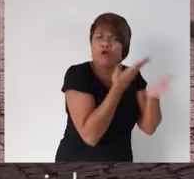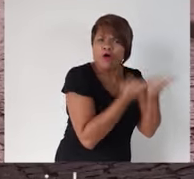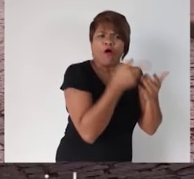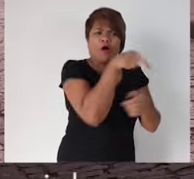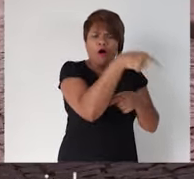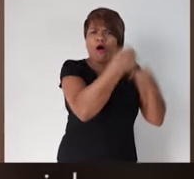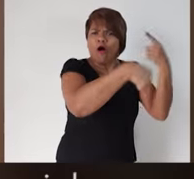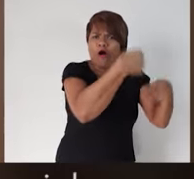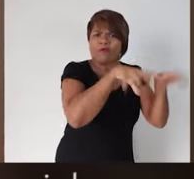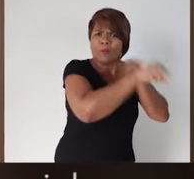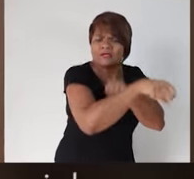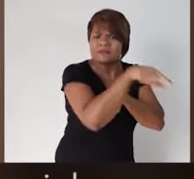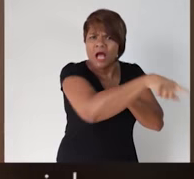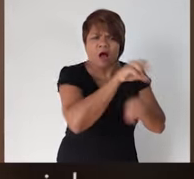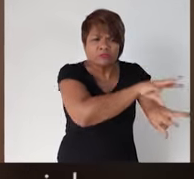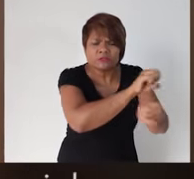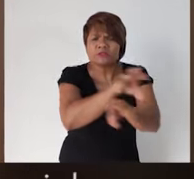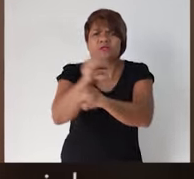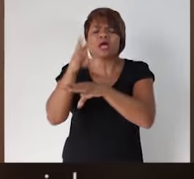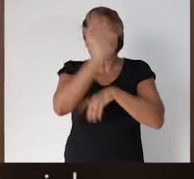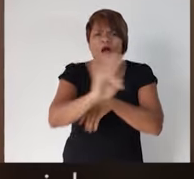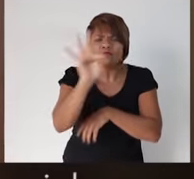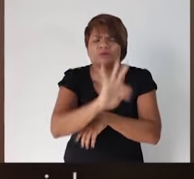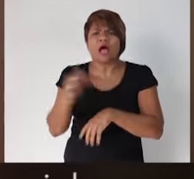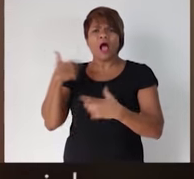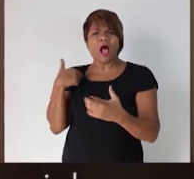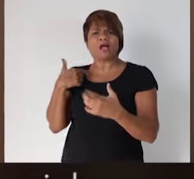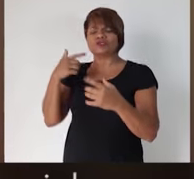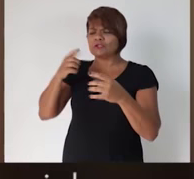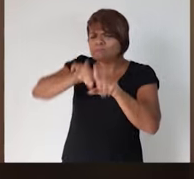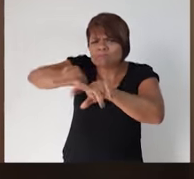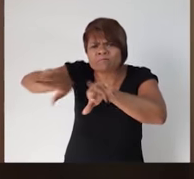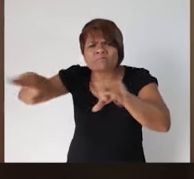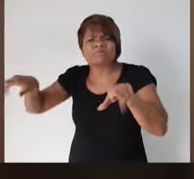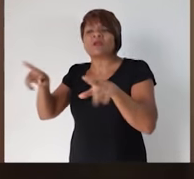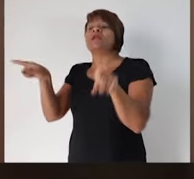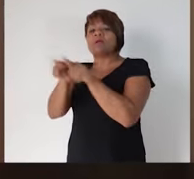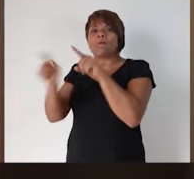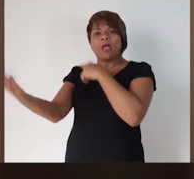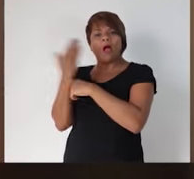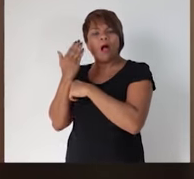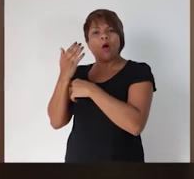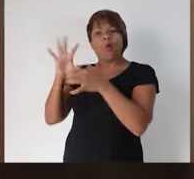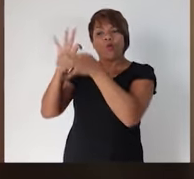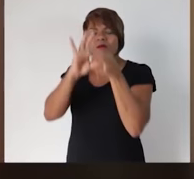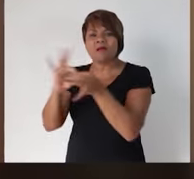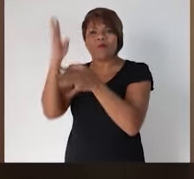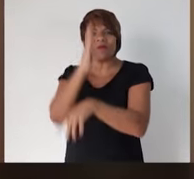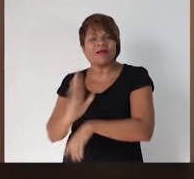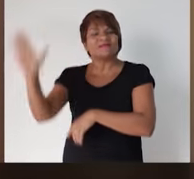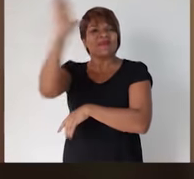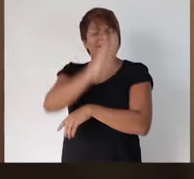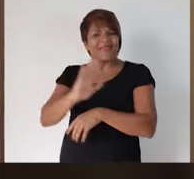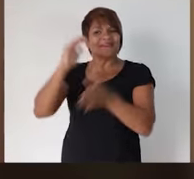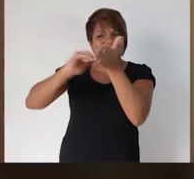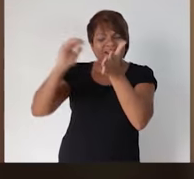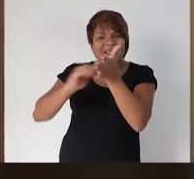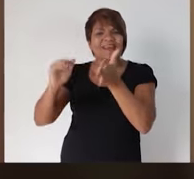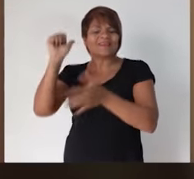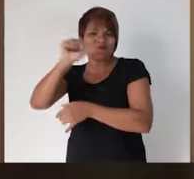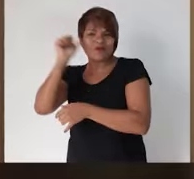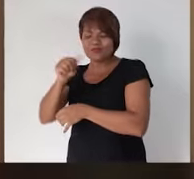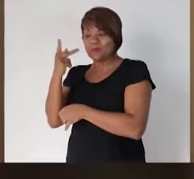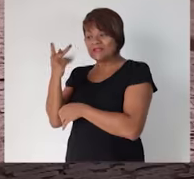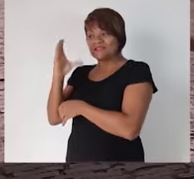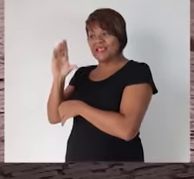universidades, nas comunidades. E ainda temos a ajuda da entidade, que a União Brasileira de Mulheres e da Secretaria da